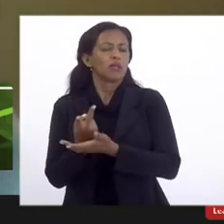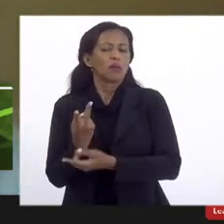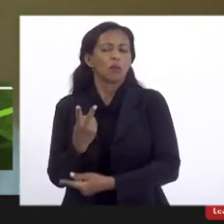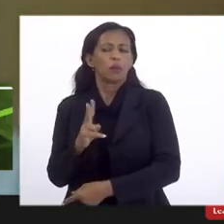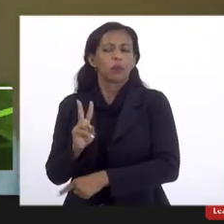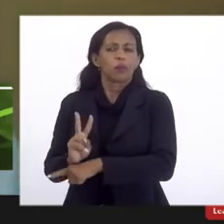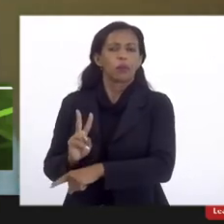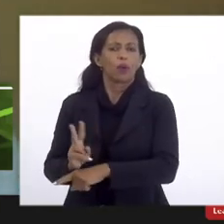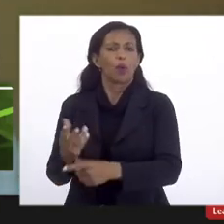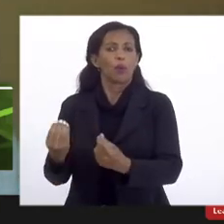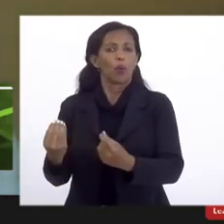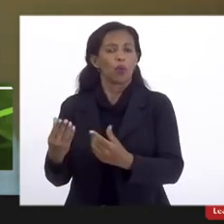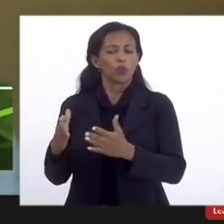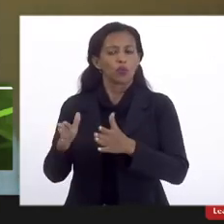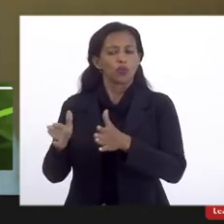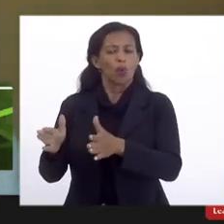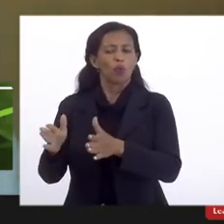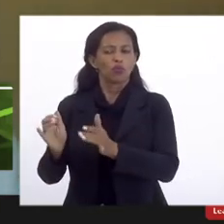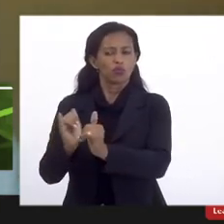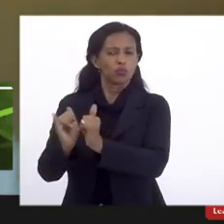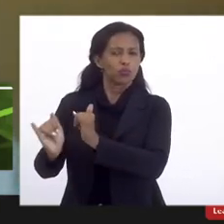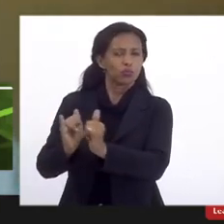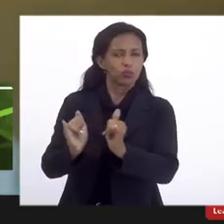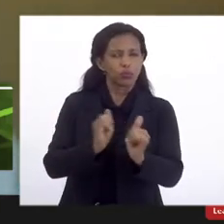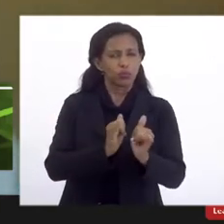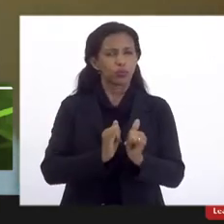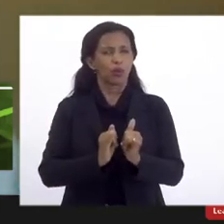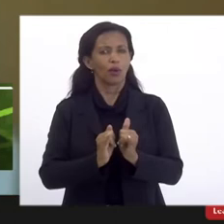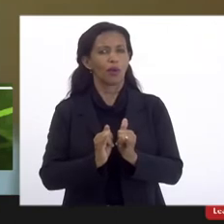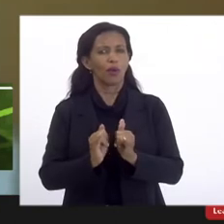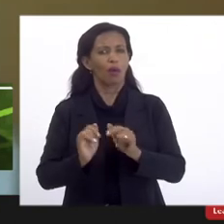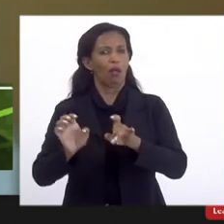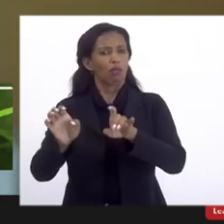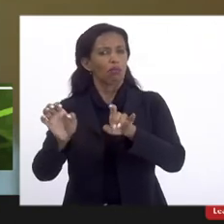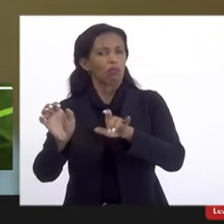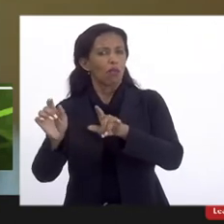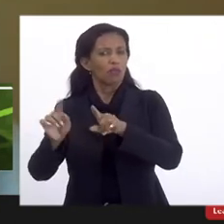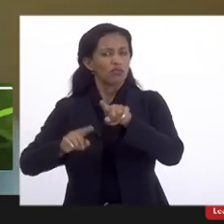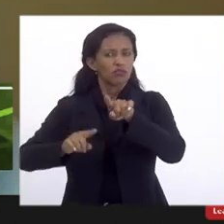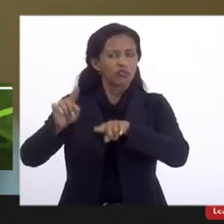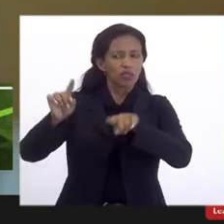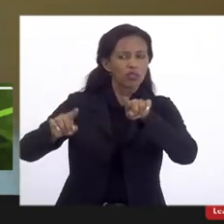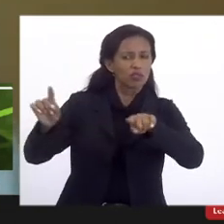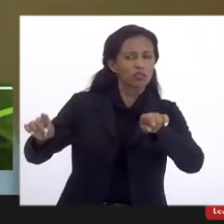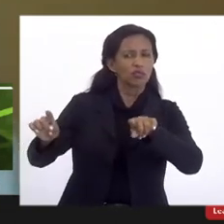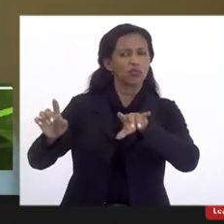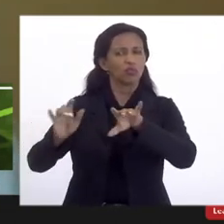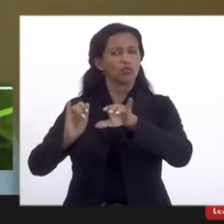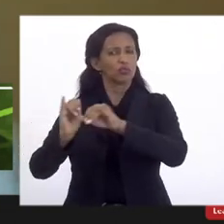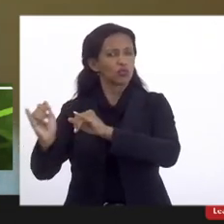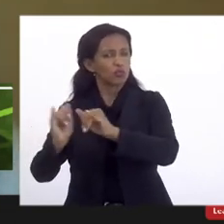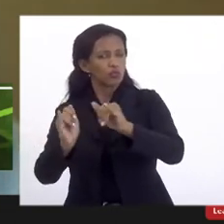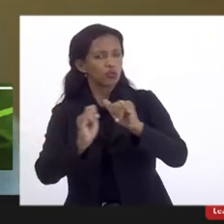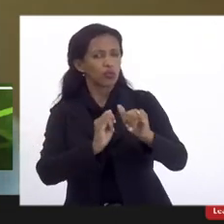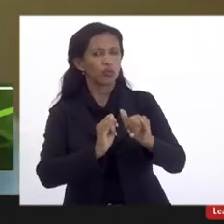em função de dados estatísticos e dados